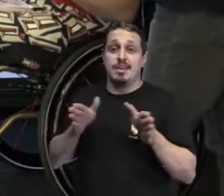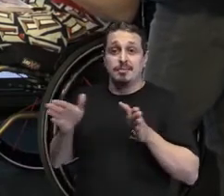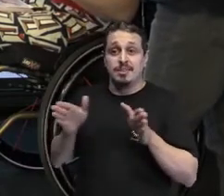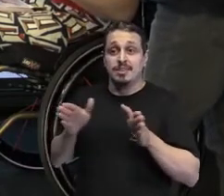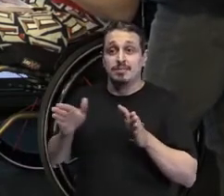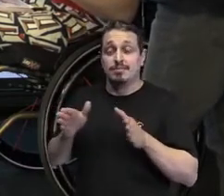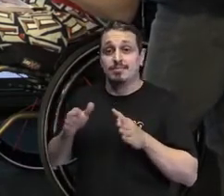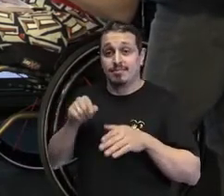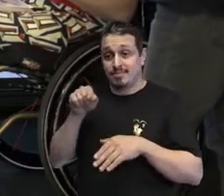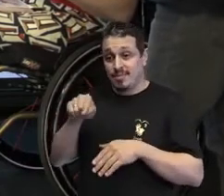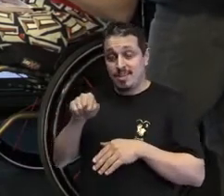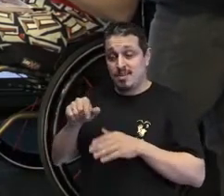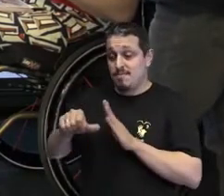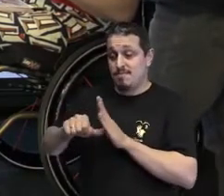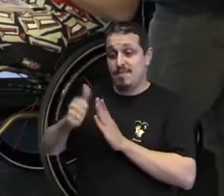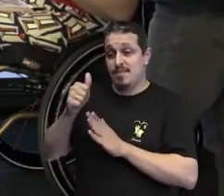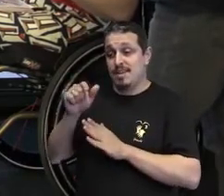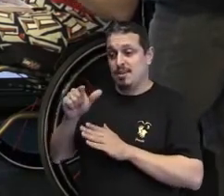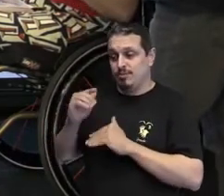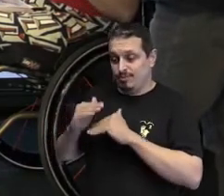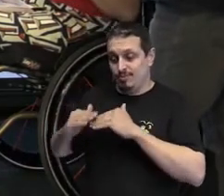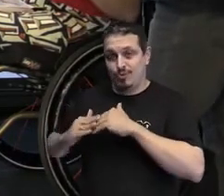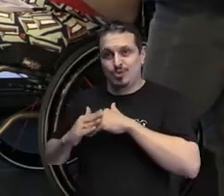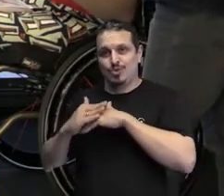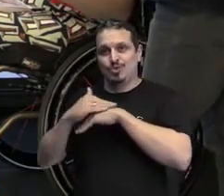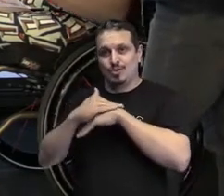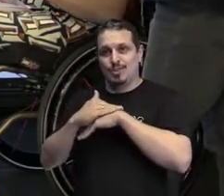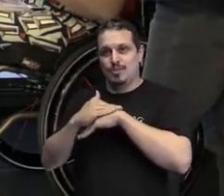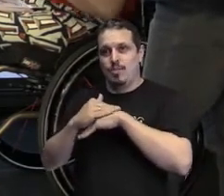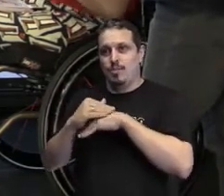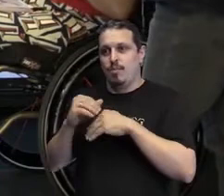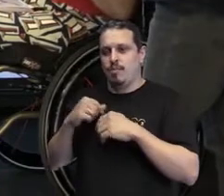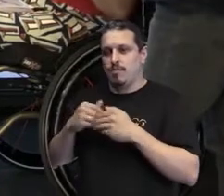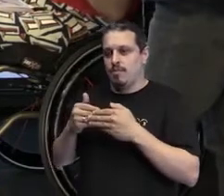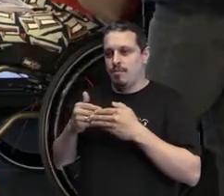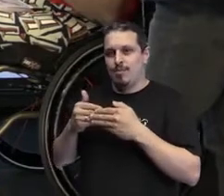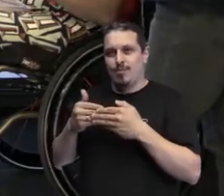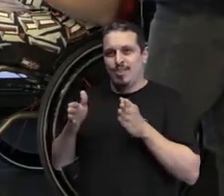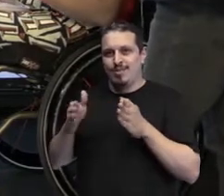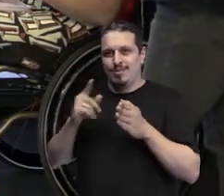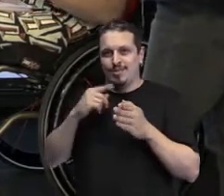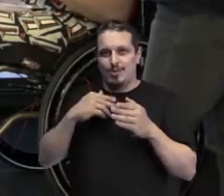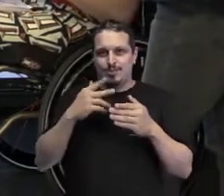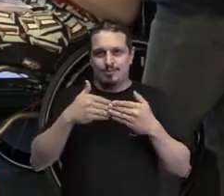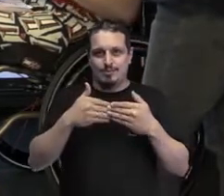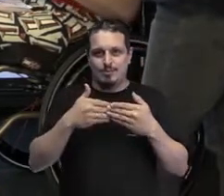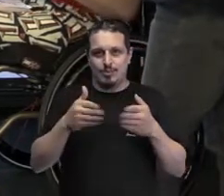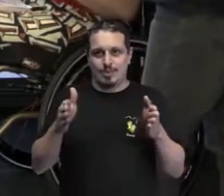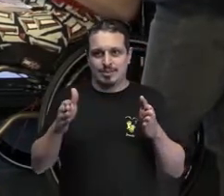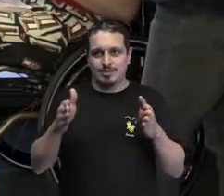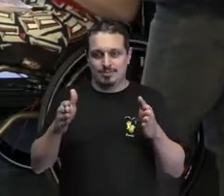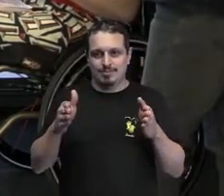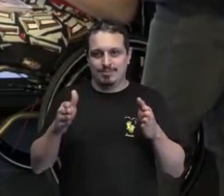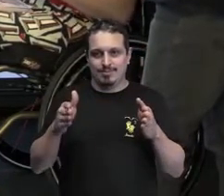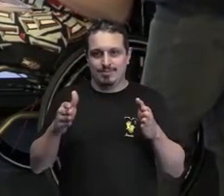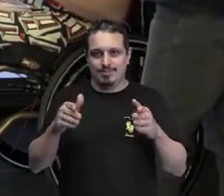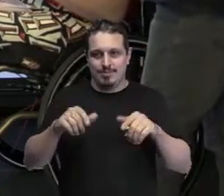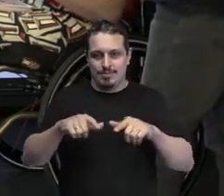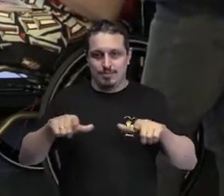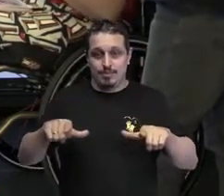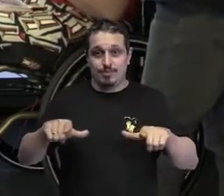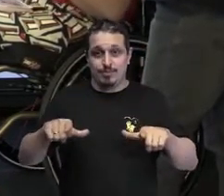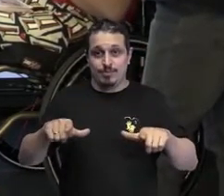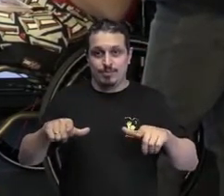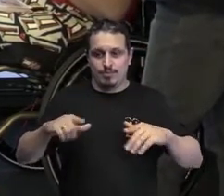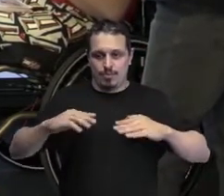Perfeito. Que a rampa é uma porta mais larga, é um banheiro acessível, é um corrimão mais baixo para a